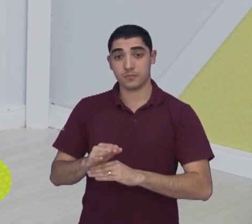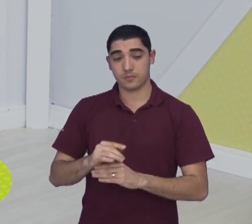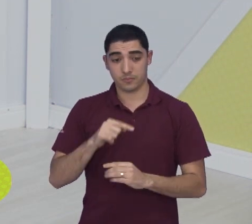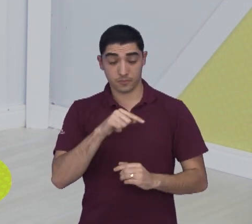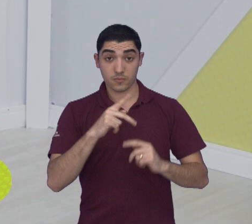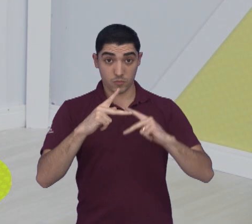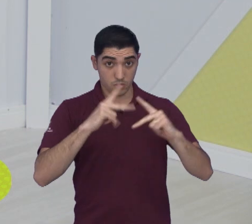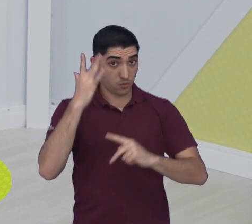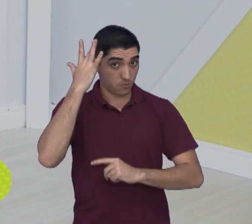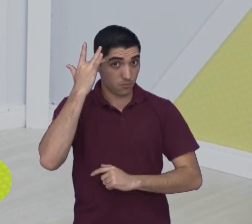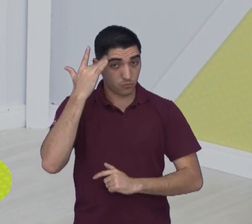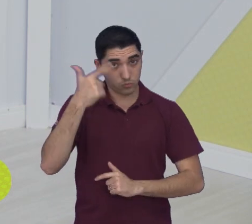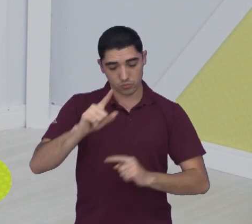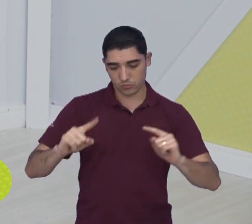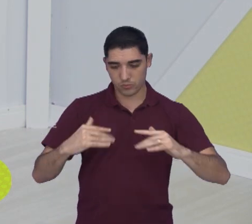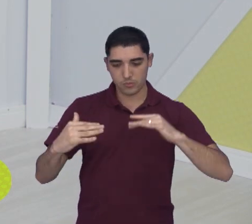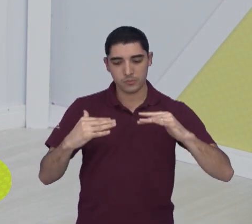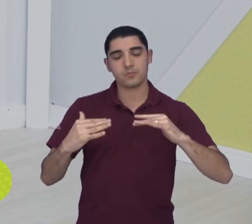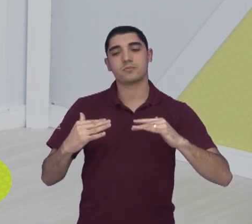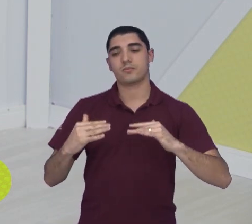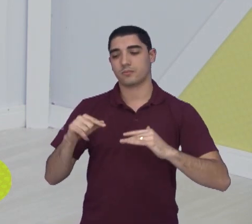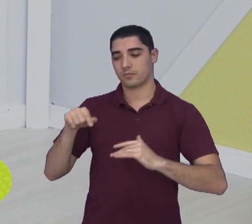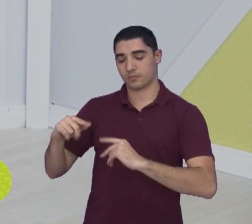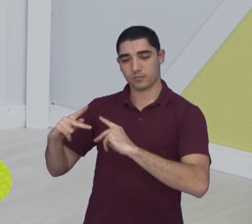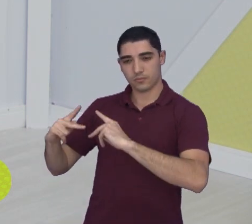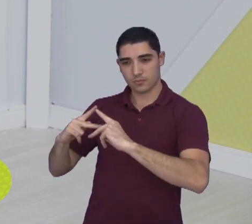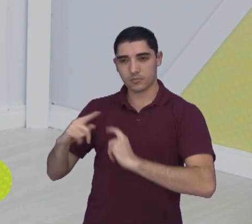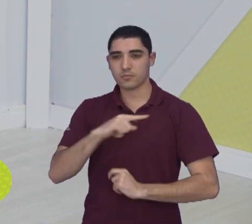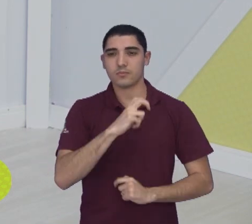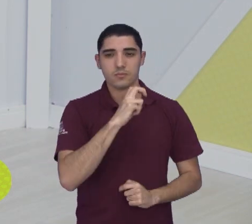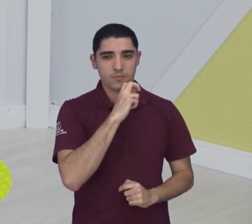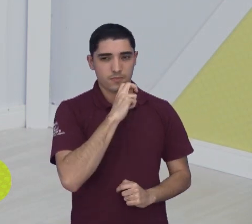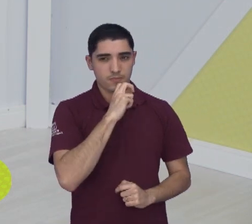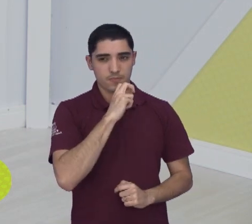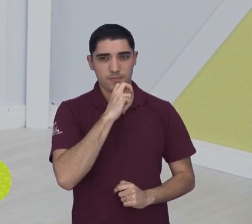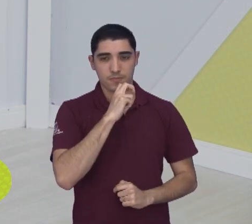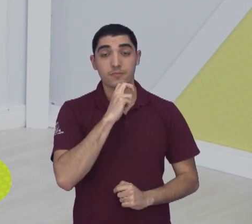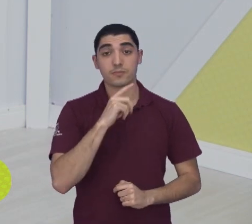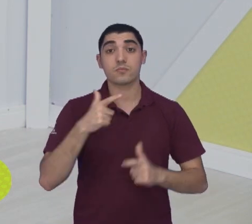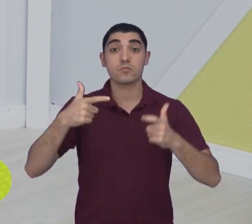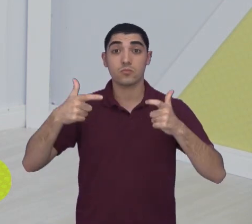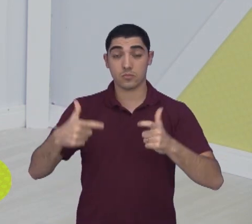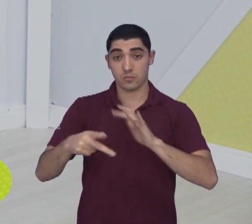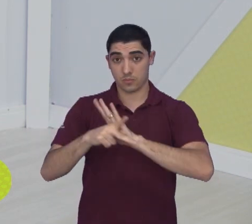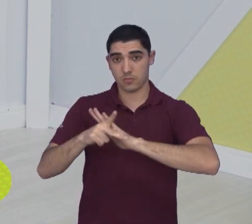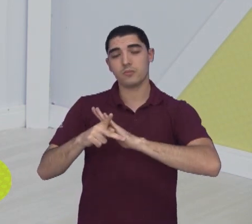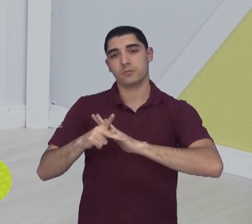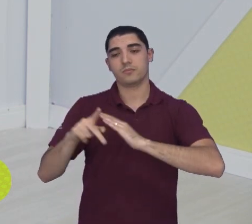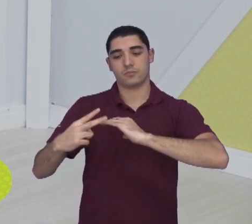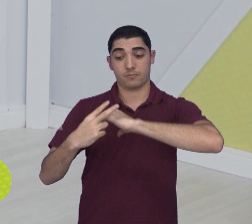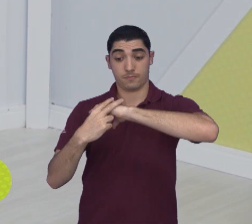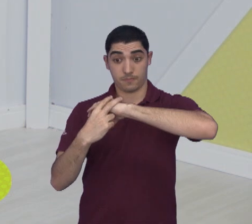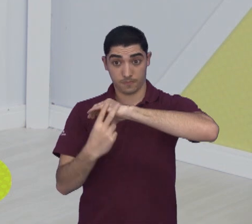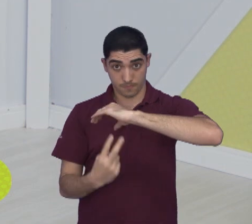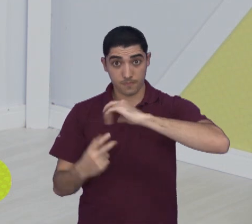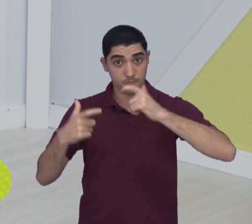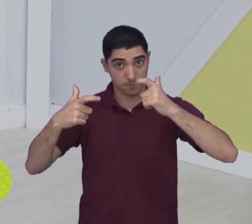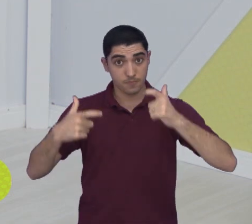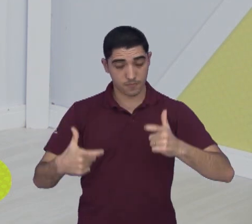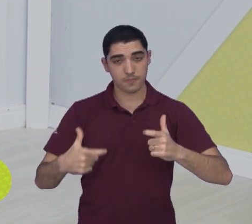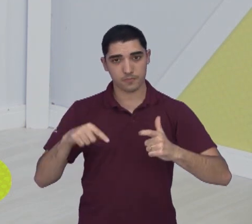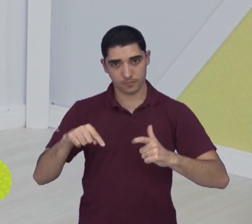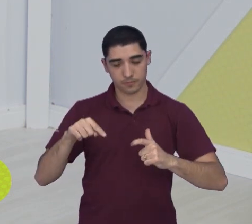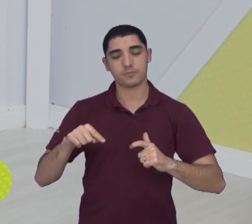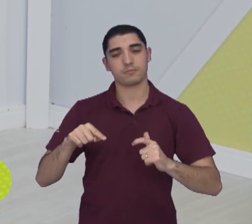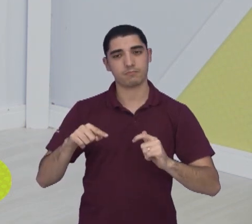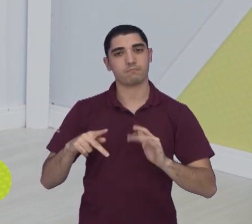volta a quadra amanhã, contra o Liga Sorocabana, o Brunão até falou, São José vai jogar na Arena Farmaconde amanhã, Arena Farmaconde, jogo marcado para